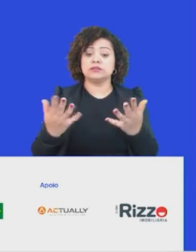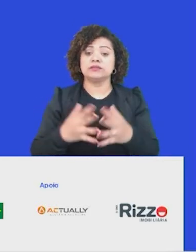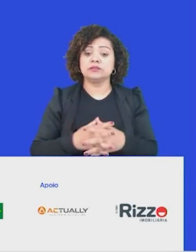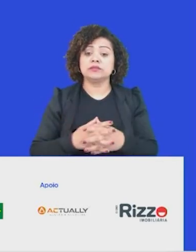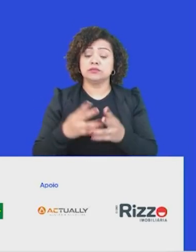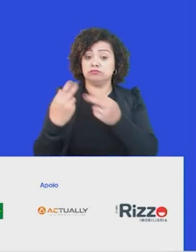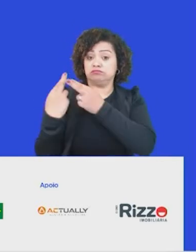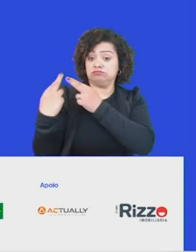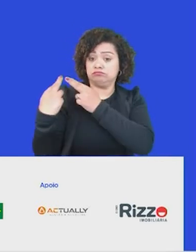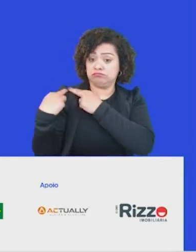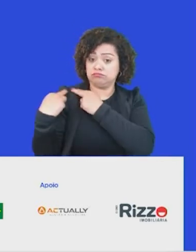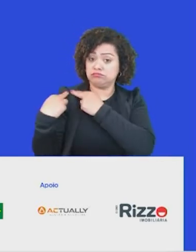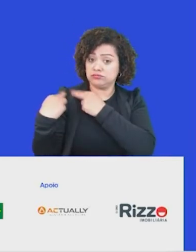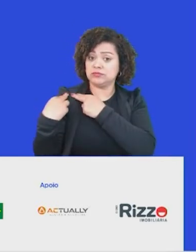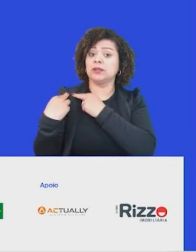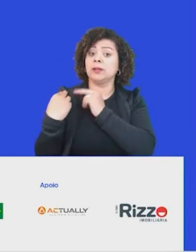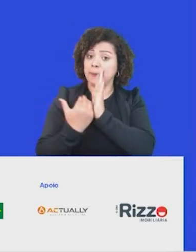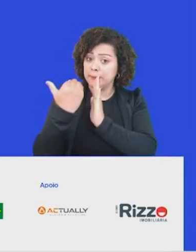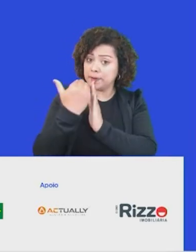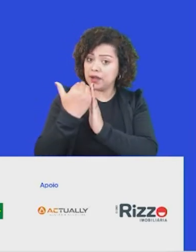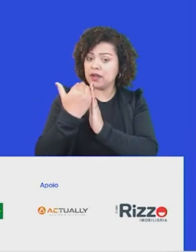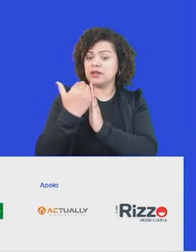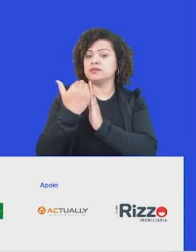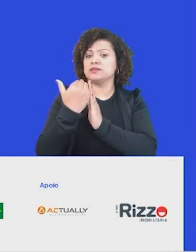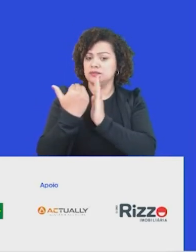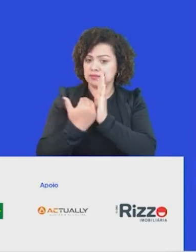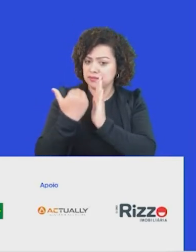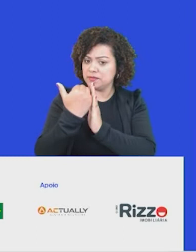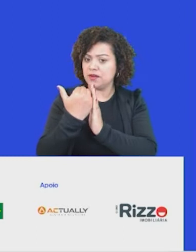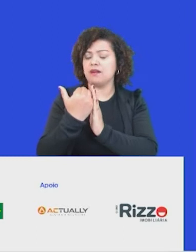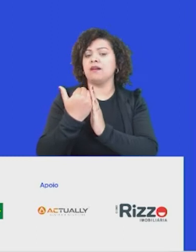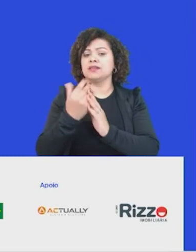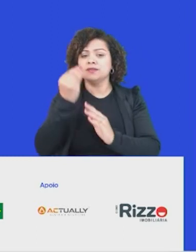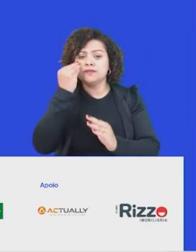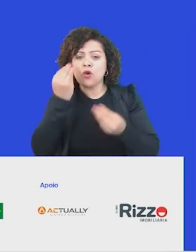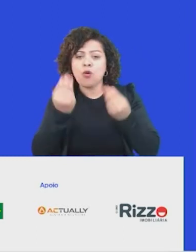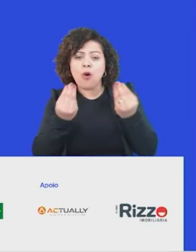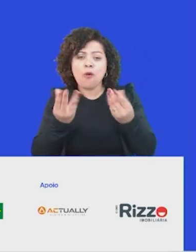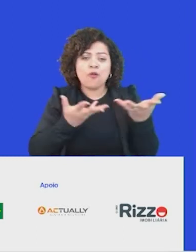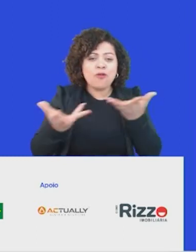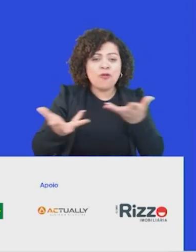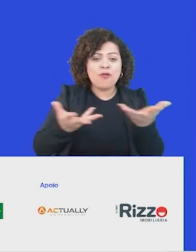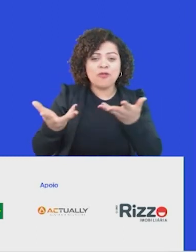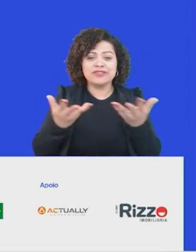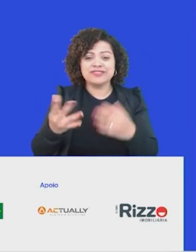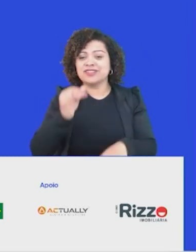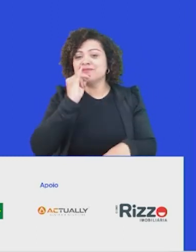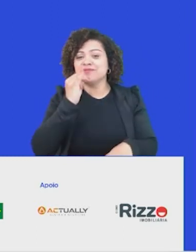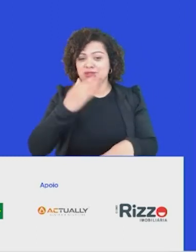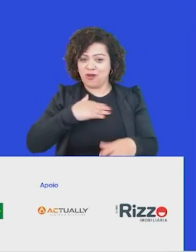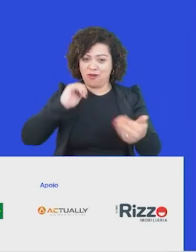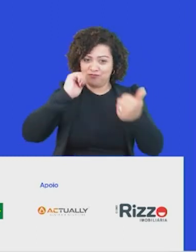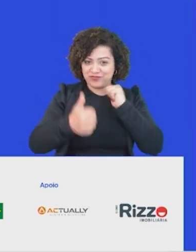e acredito que elevem o nível do jogo. A gente precisa fazer o jogo dos negócios. Eu já fui atleta, gostei muito de fazer essa